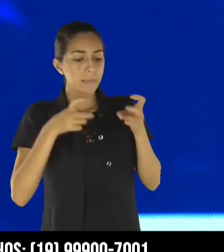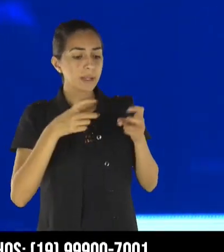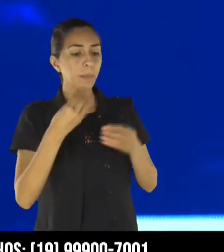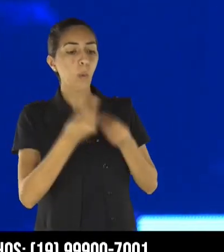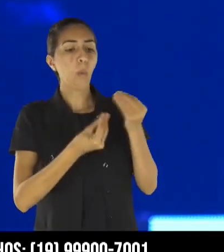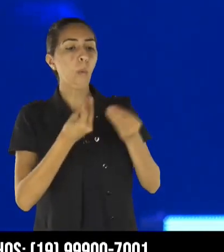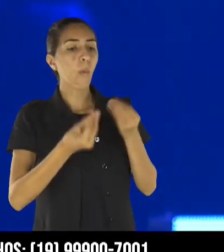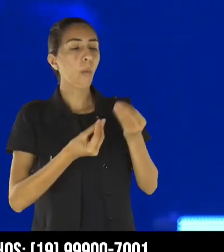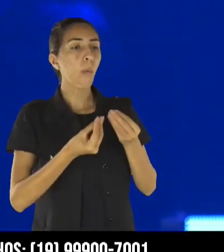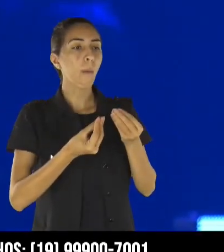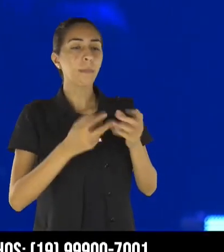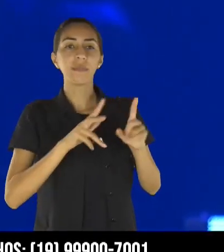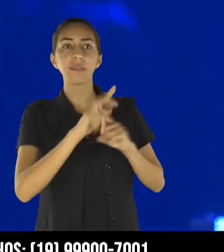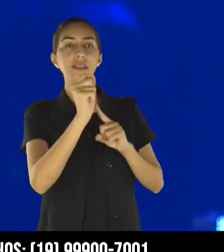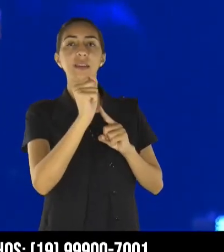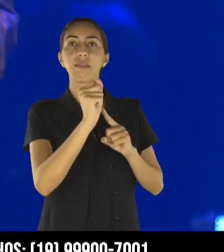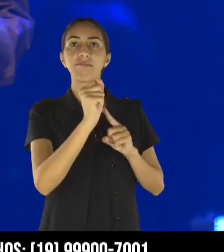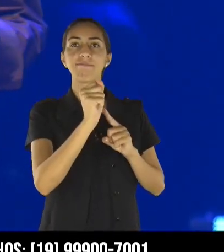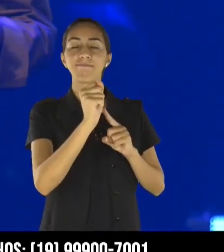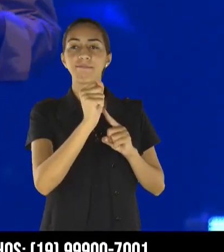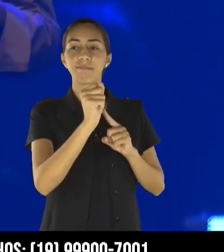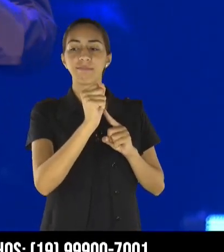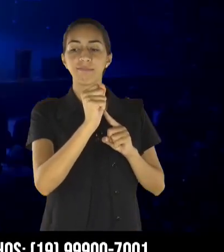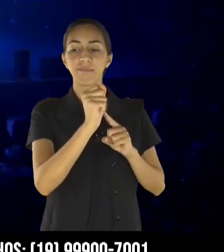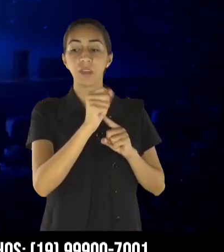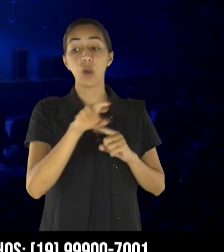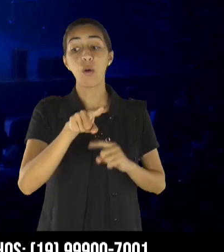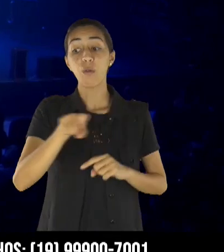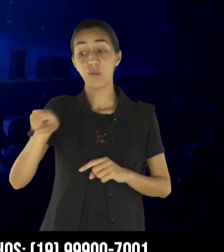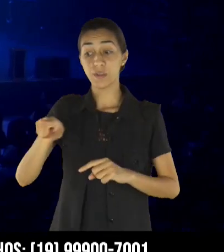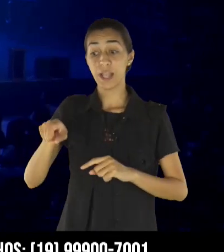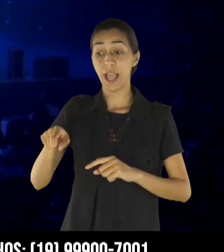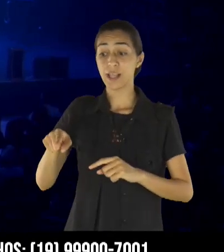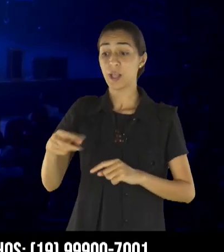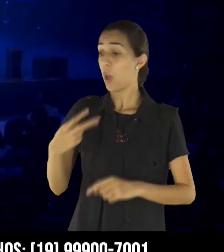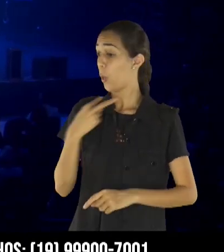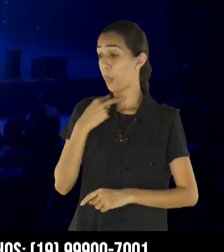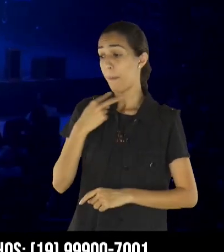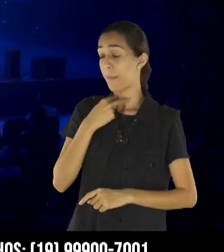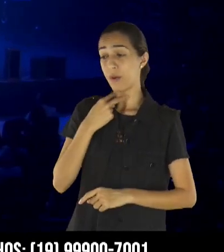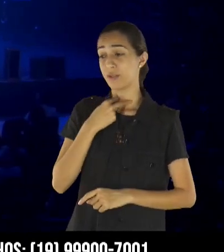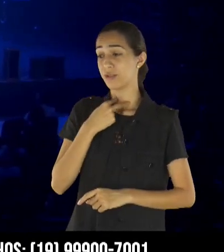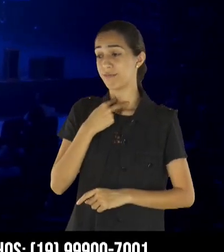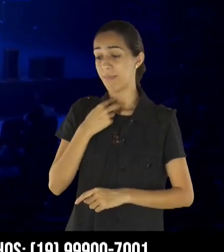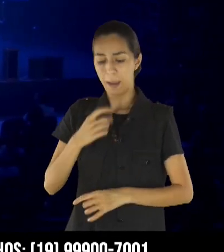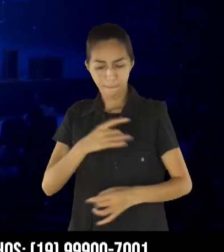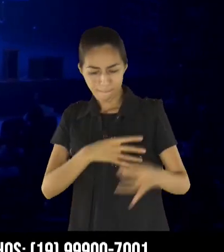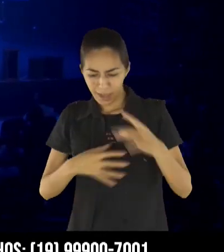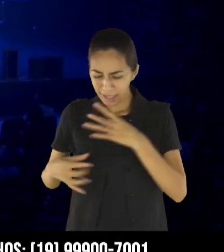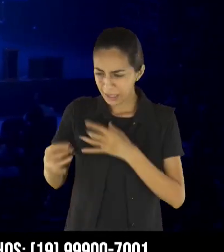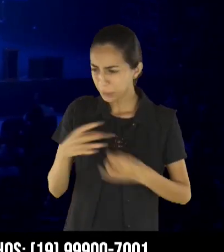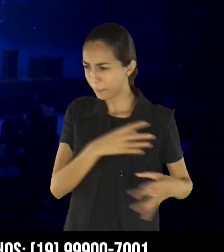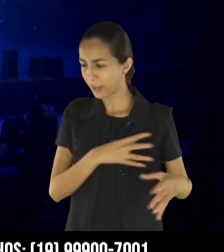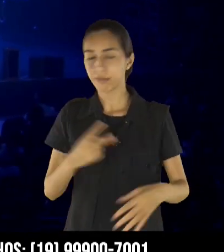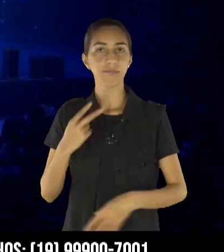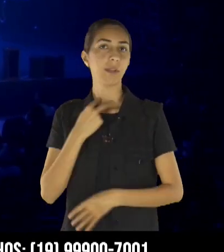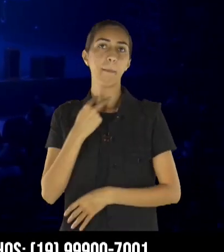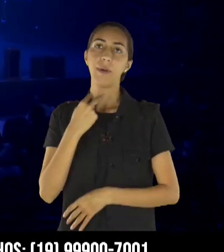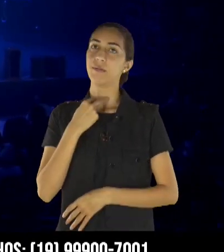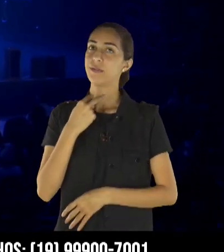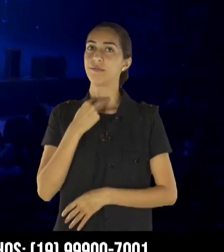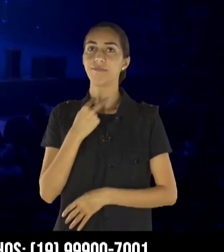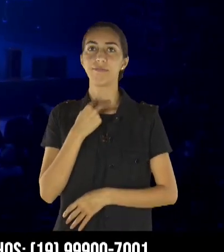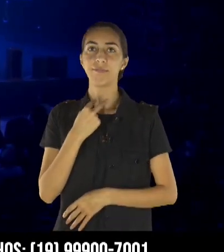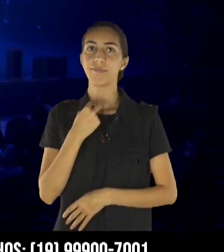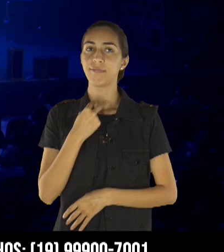Não tenham medo, porque o medo, ele começa a invadir nossa mente, nosso coração, meu Deus do céu, o que vai ser